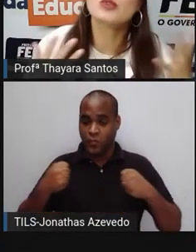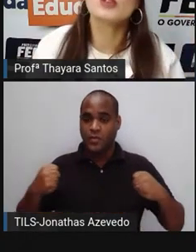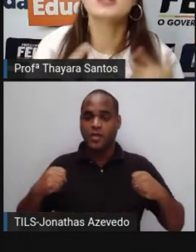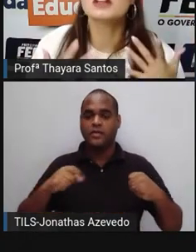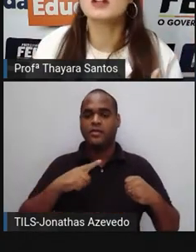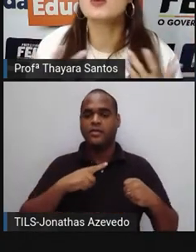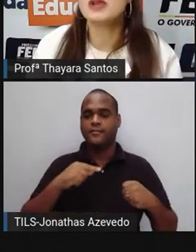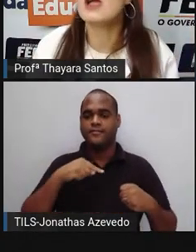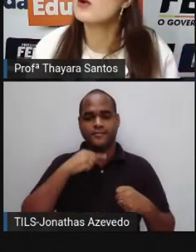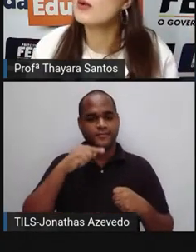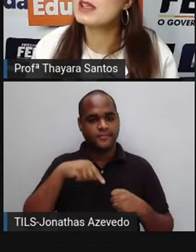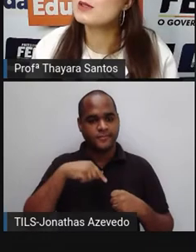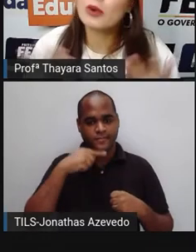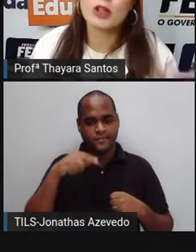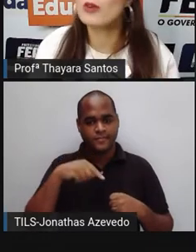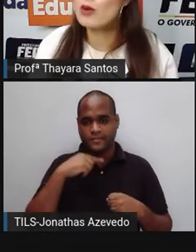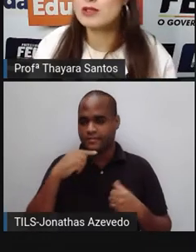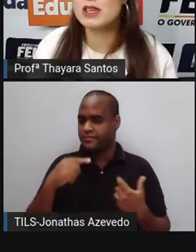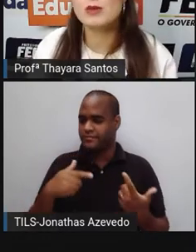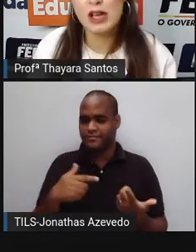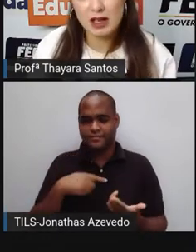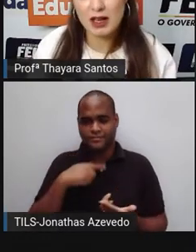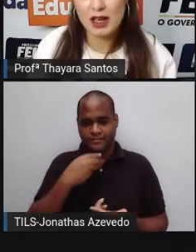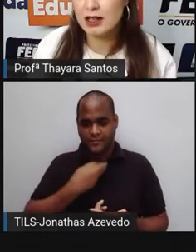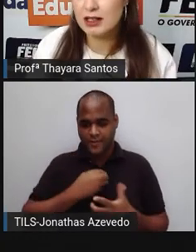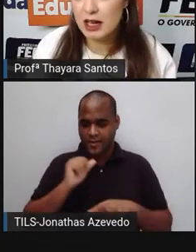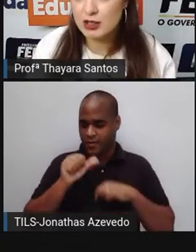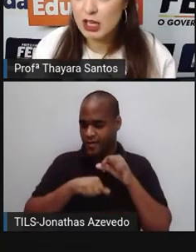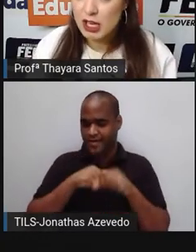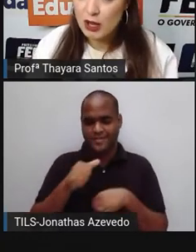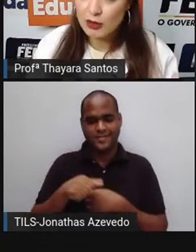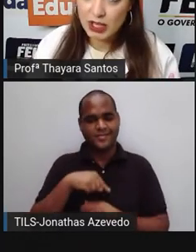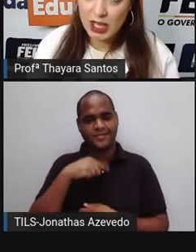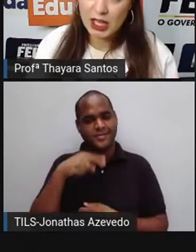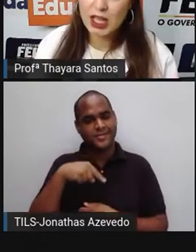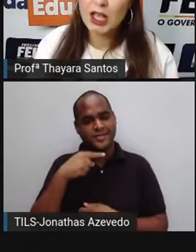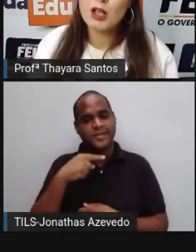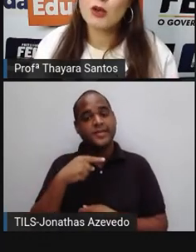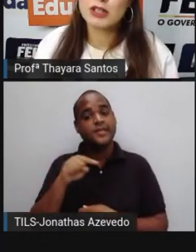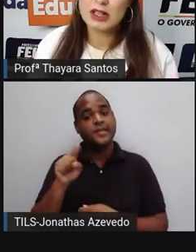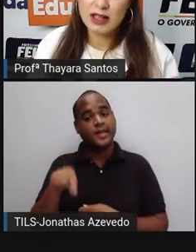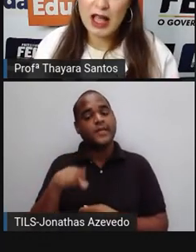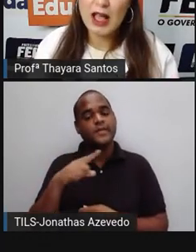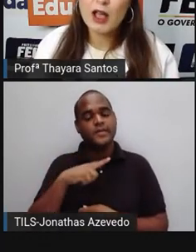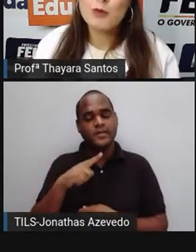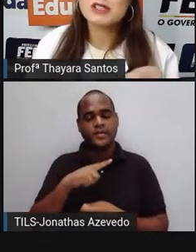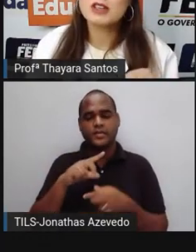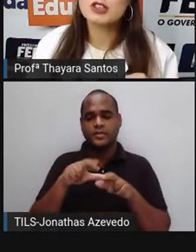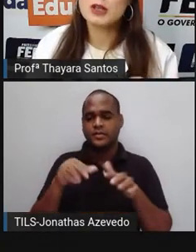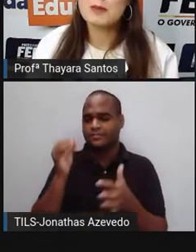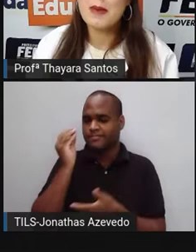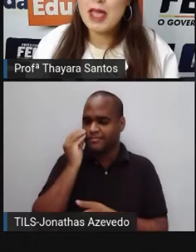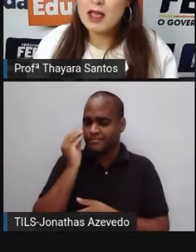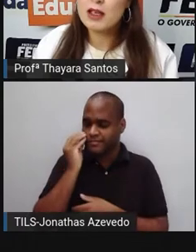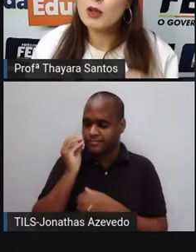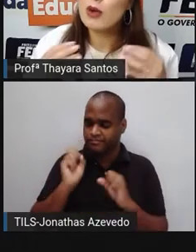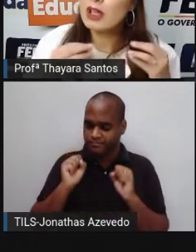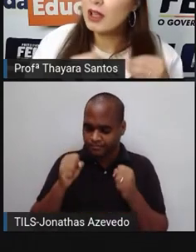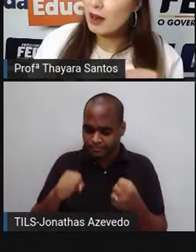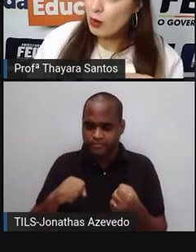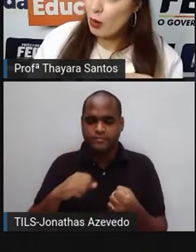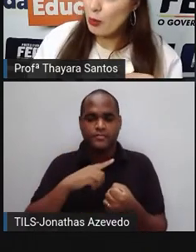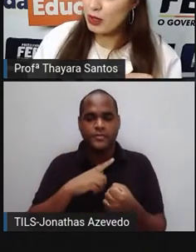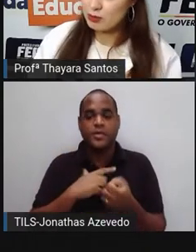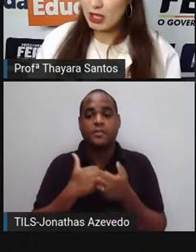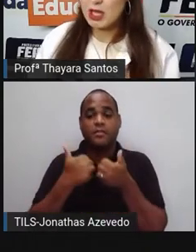tempo todo tentando brigar com isso, porque eu não vou conseguir mudar aquela realidade. Eu vou ter que tentar me sentir bem com